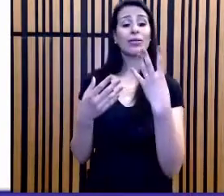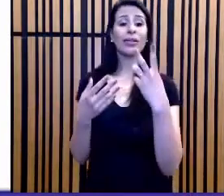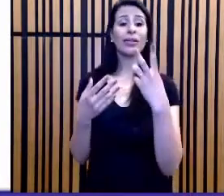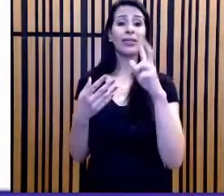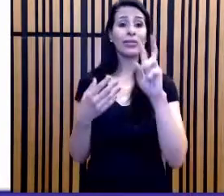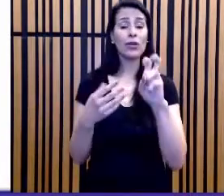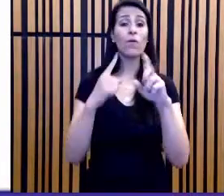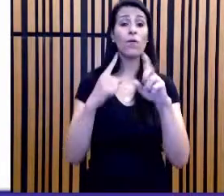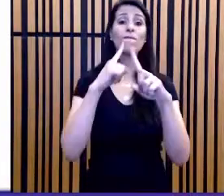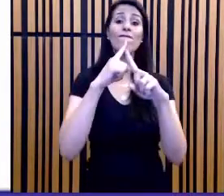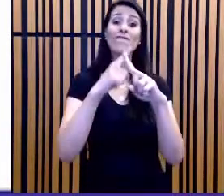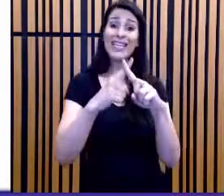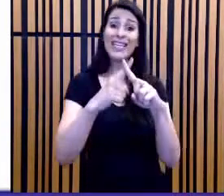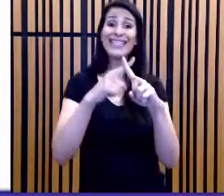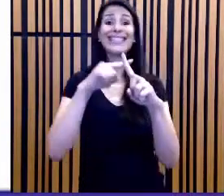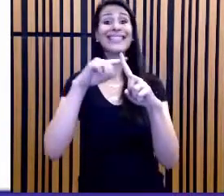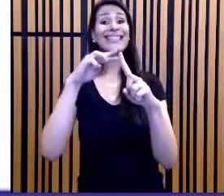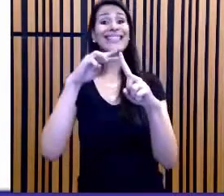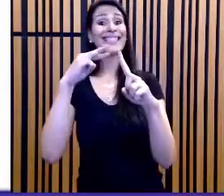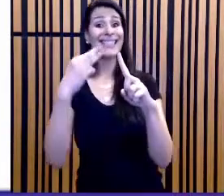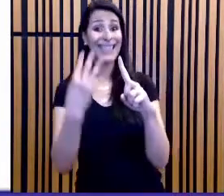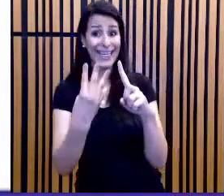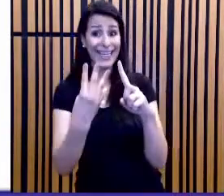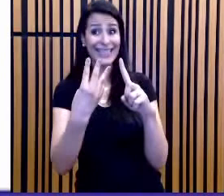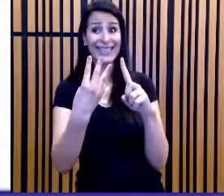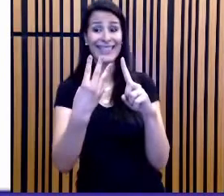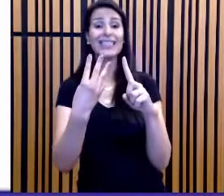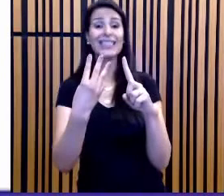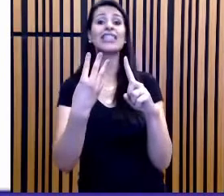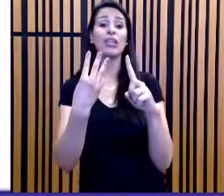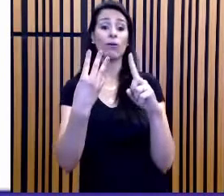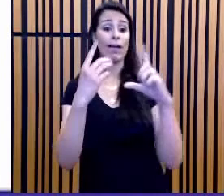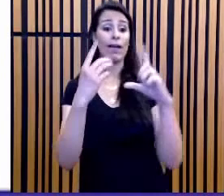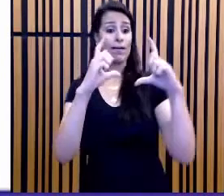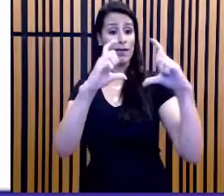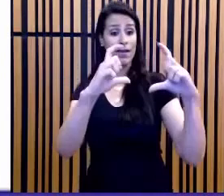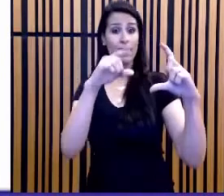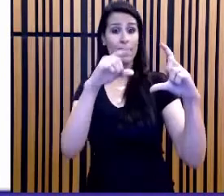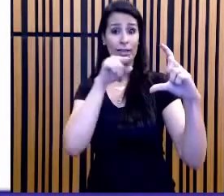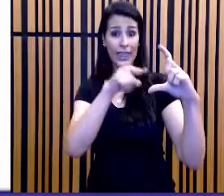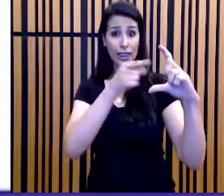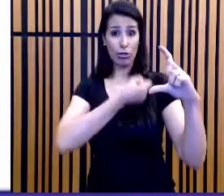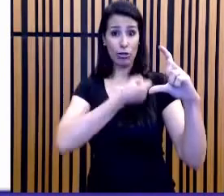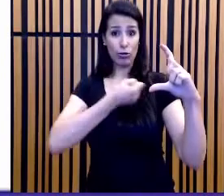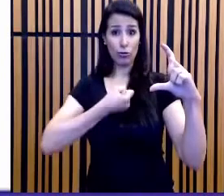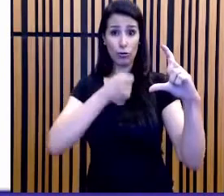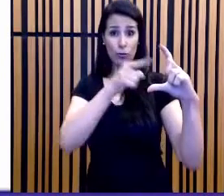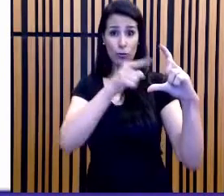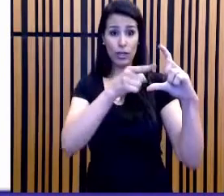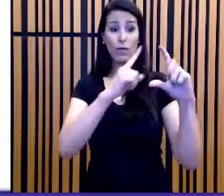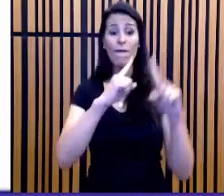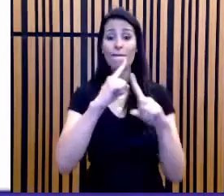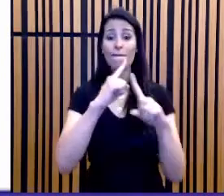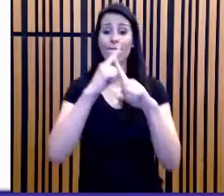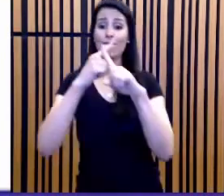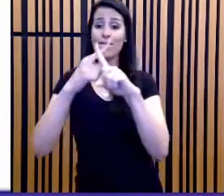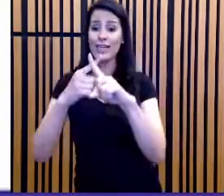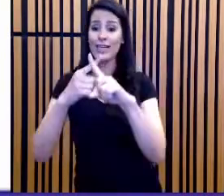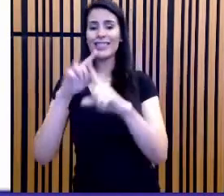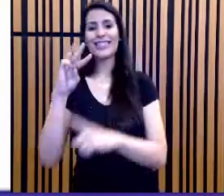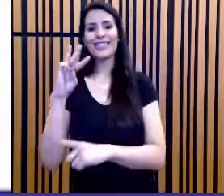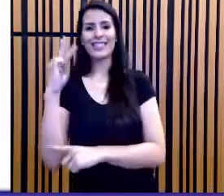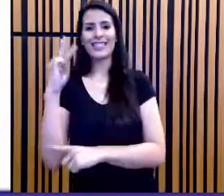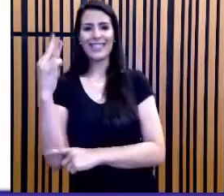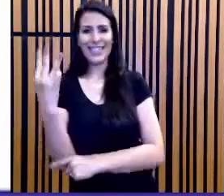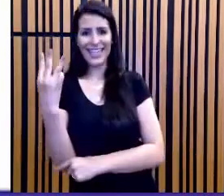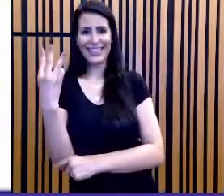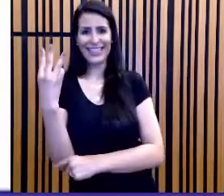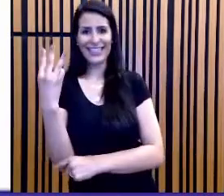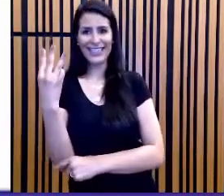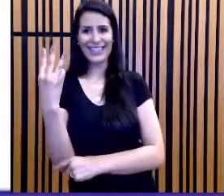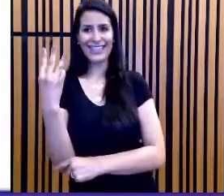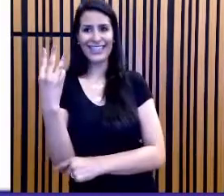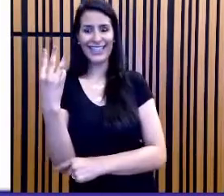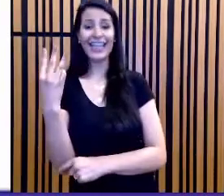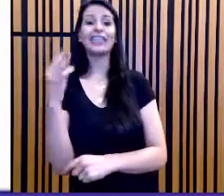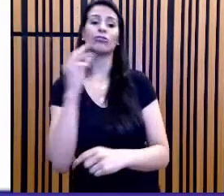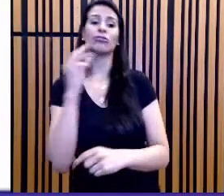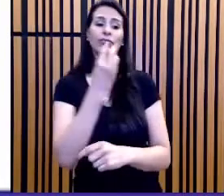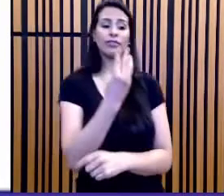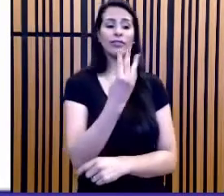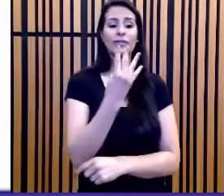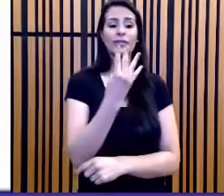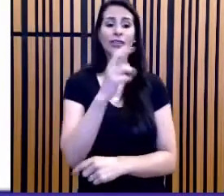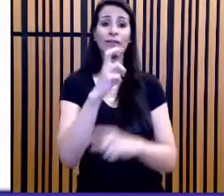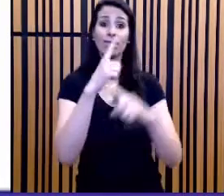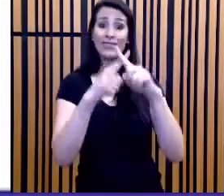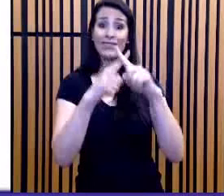3. E, portanto, é esse 345 vezes 3 que vai ficar triplicado. 345 vezes 3, vezes 3